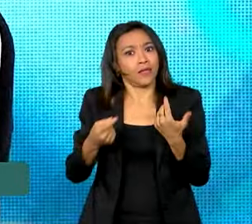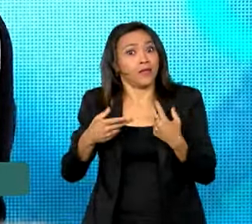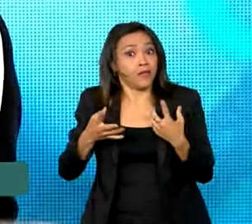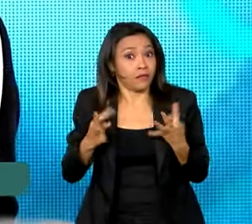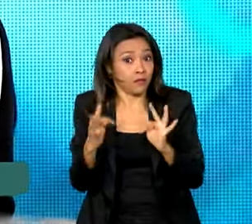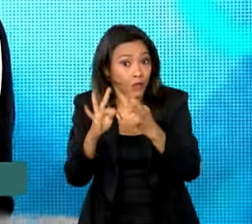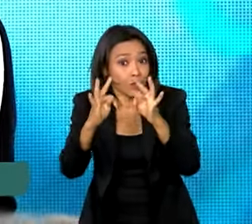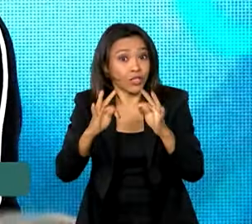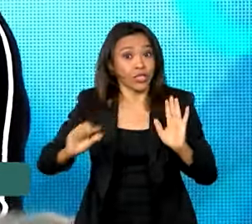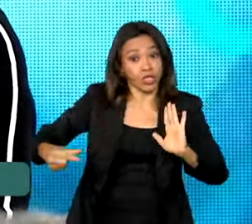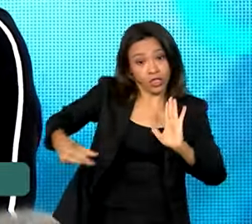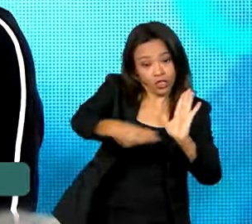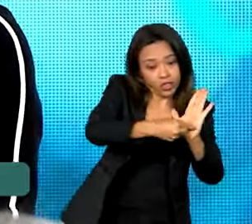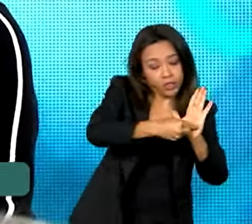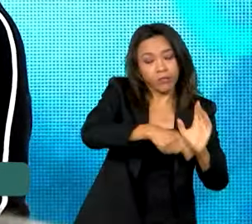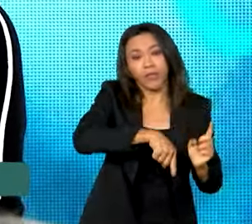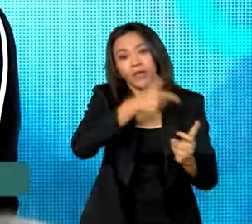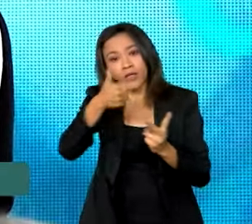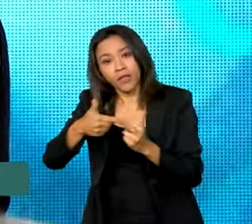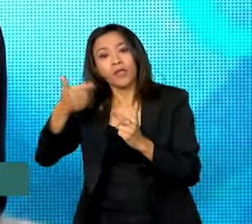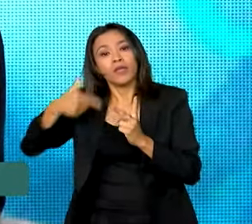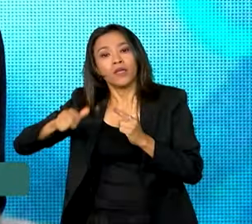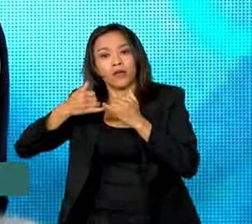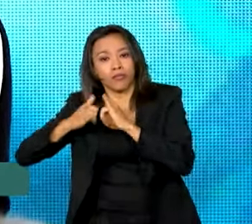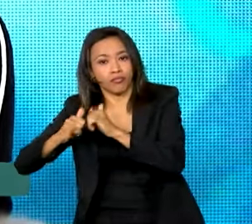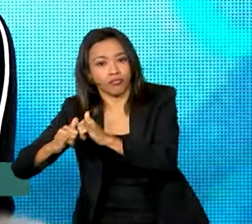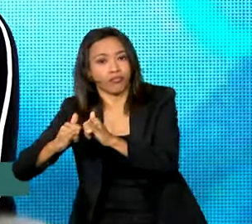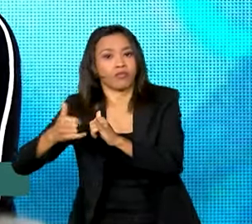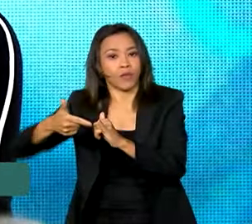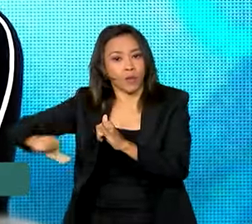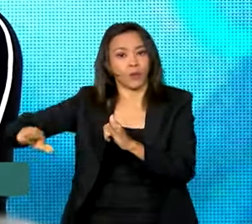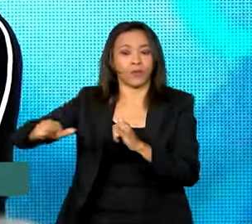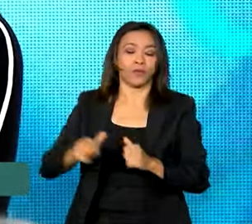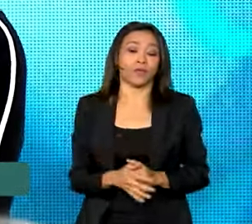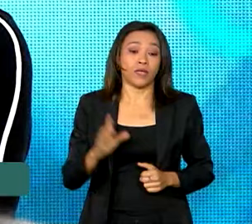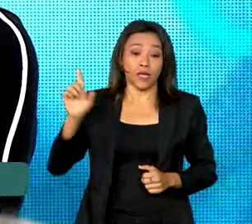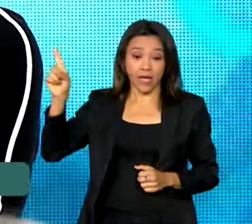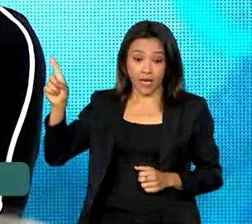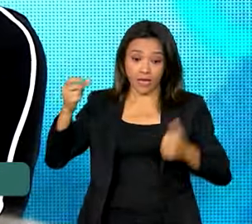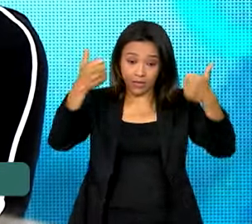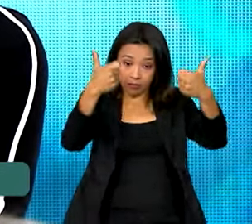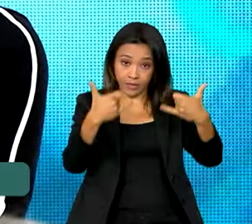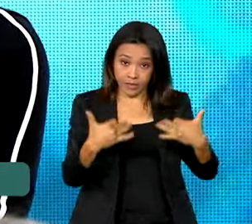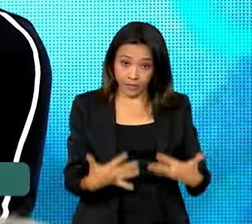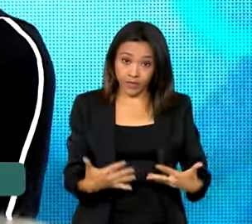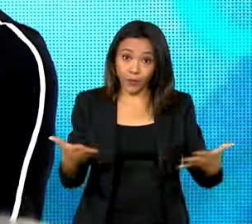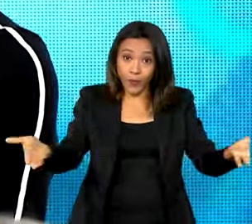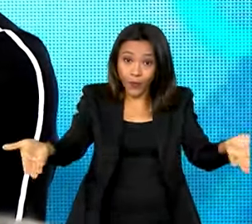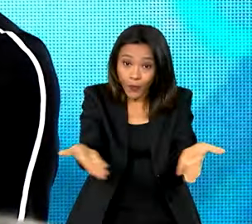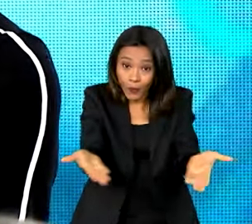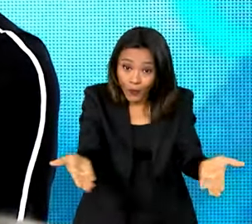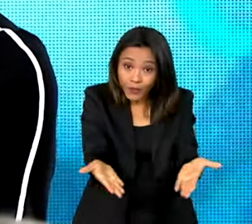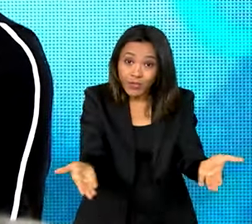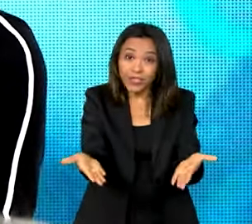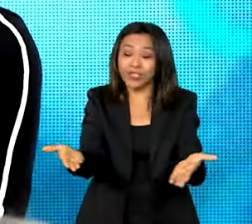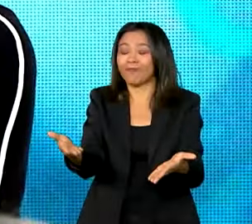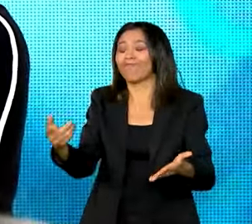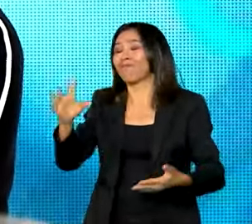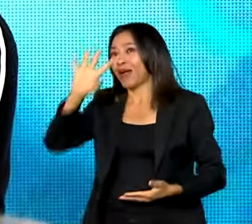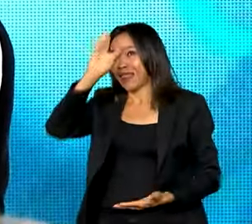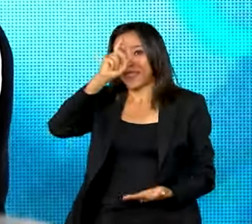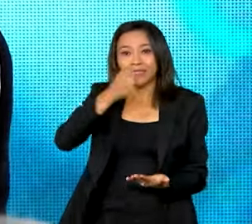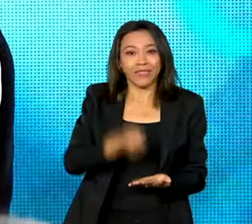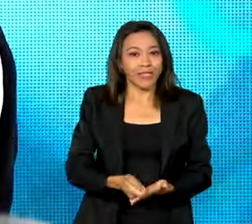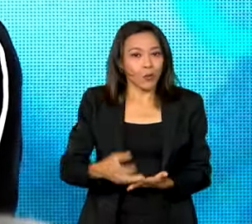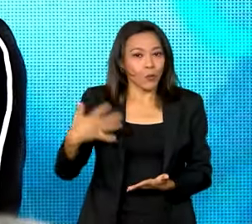de chips e eletroeletrônicos. Estamos dando um passo crucial para nos consolidarmos como